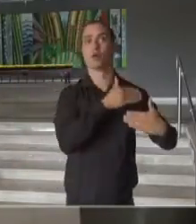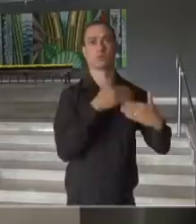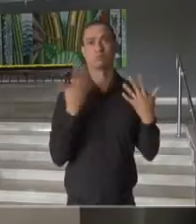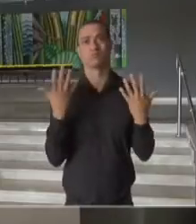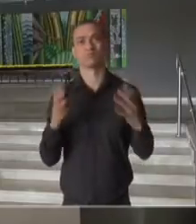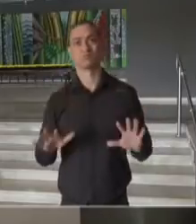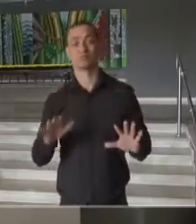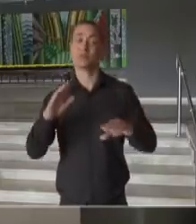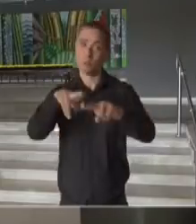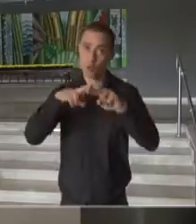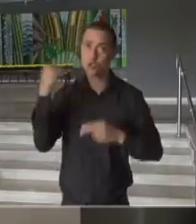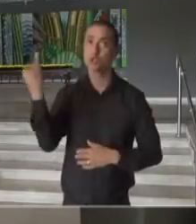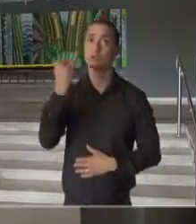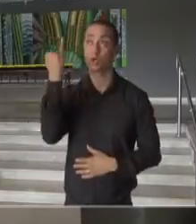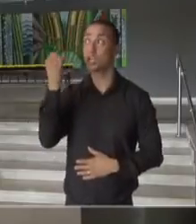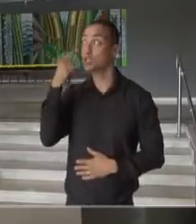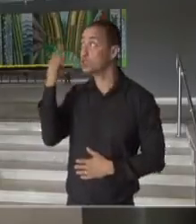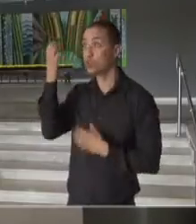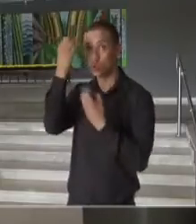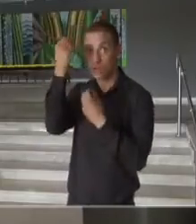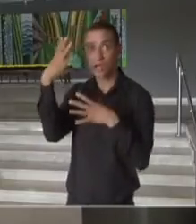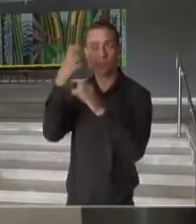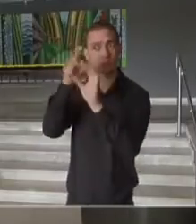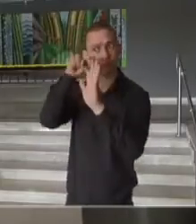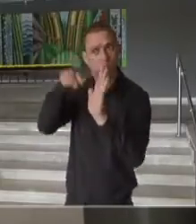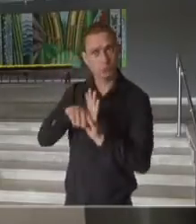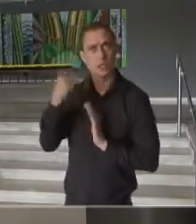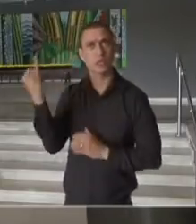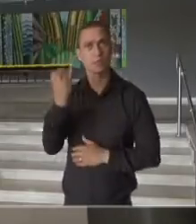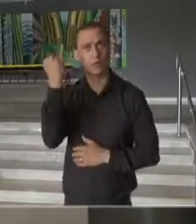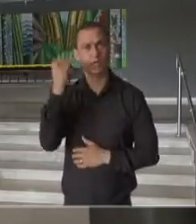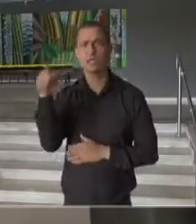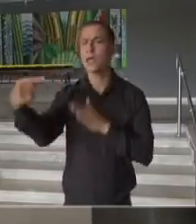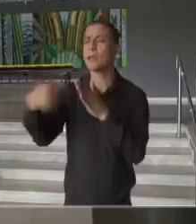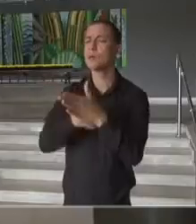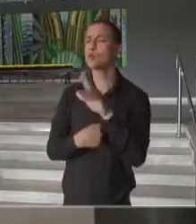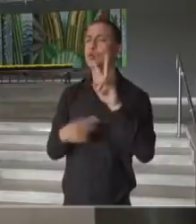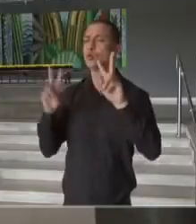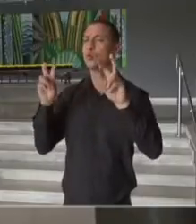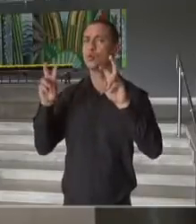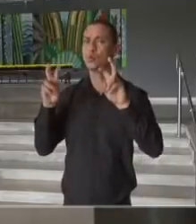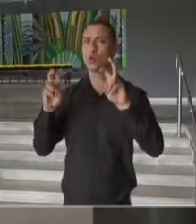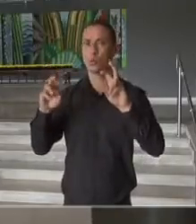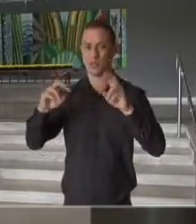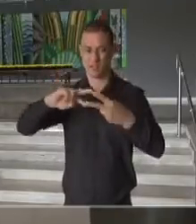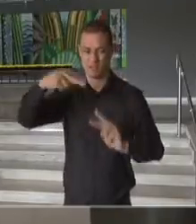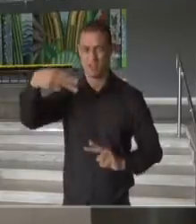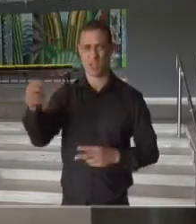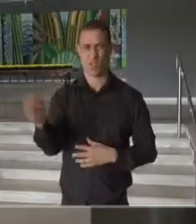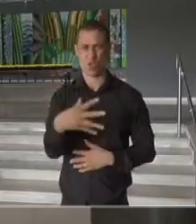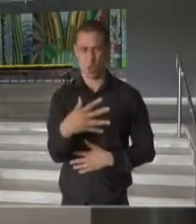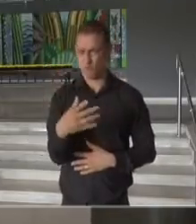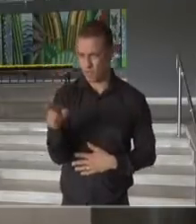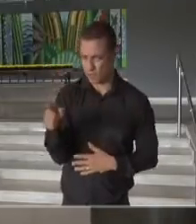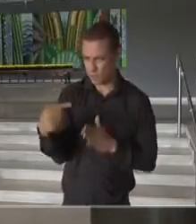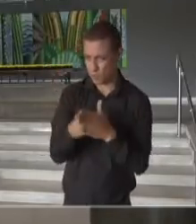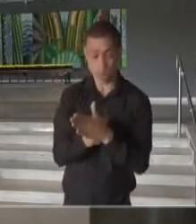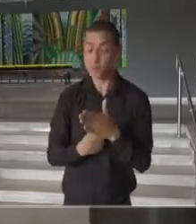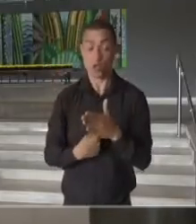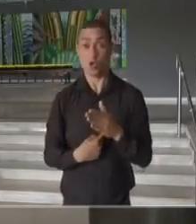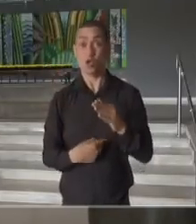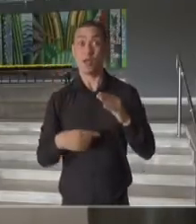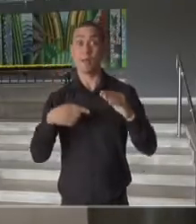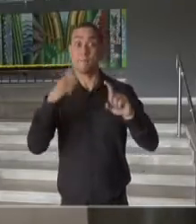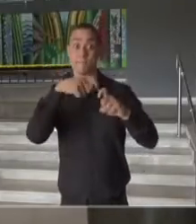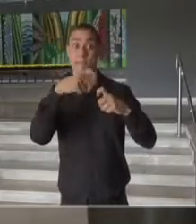é absolutamente fundamental. E você perguntou em relação a novas variantes, foi que todos os